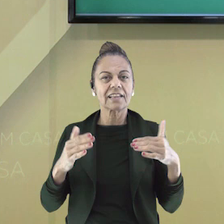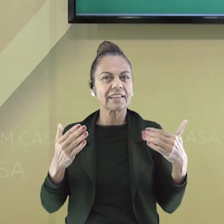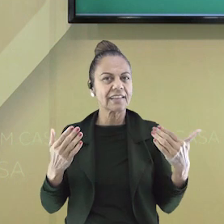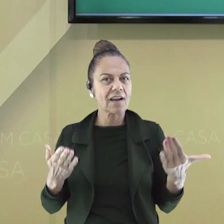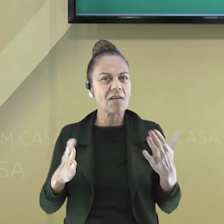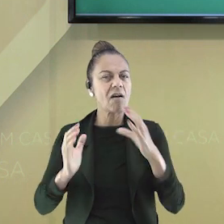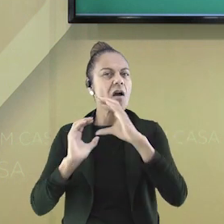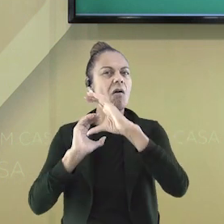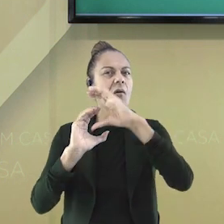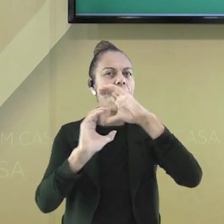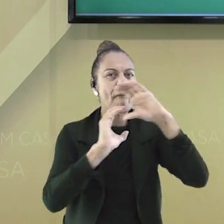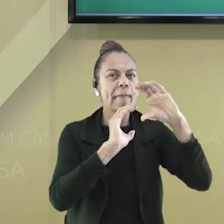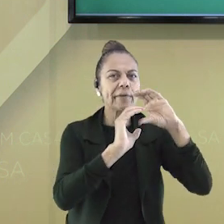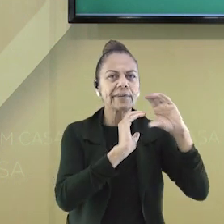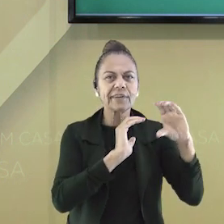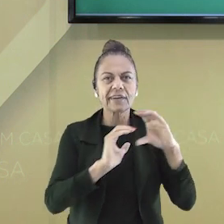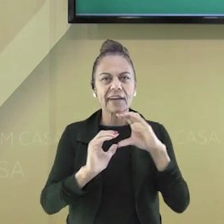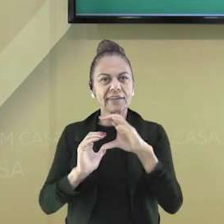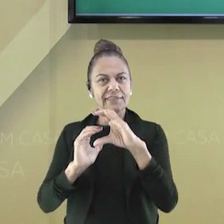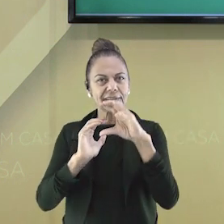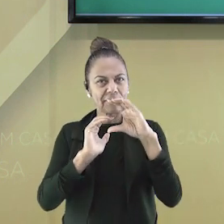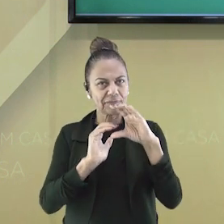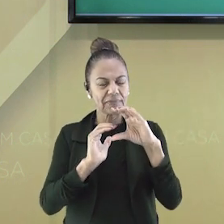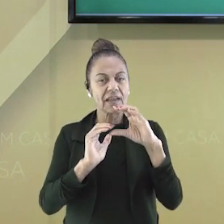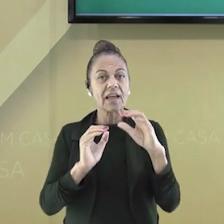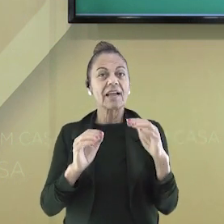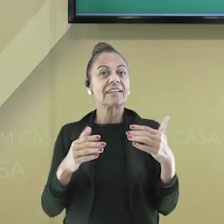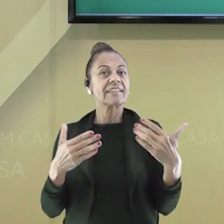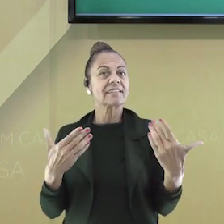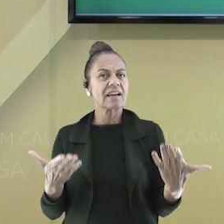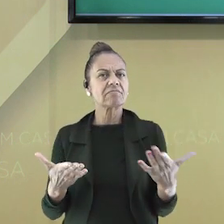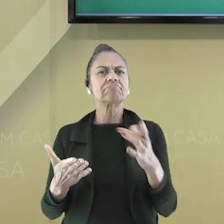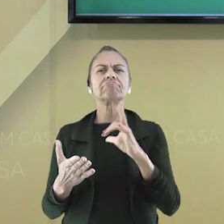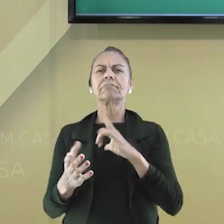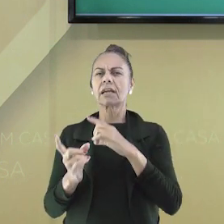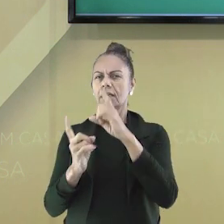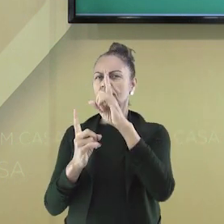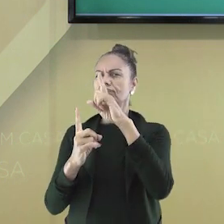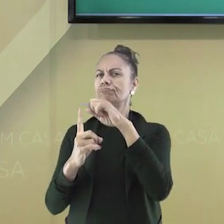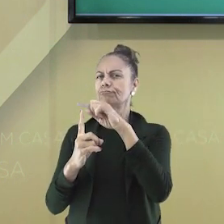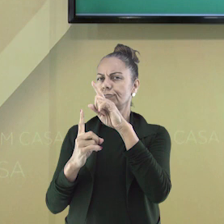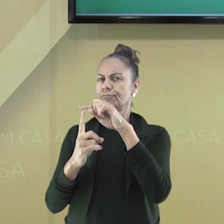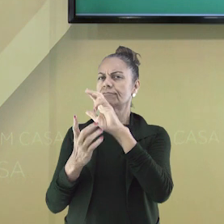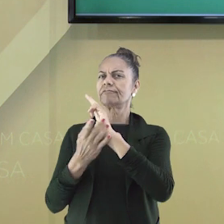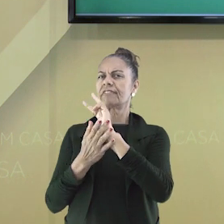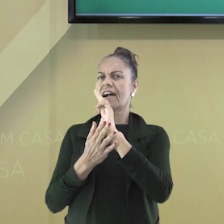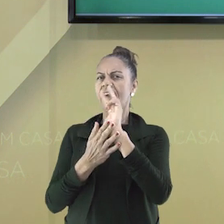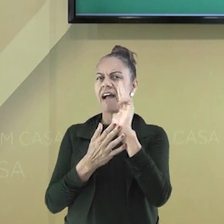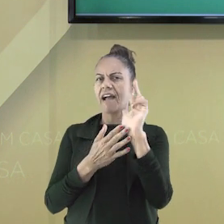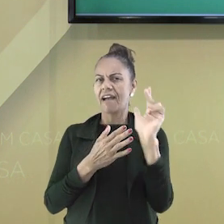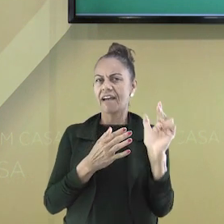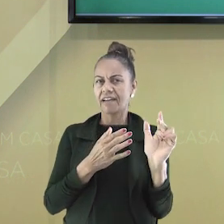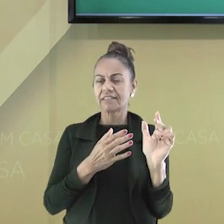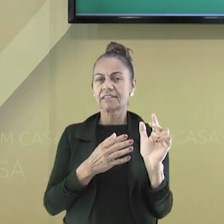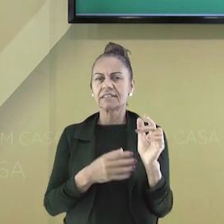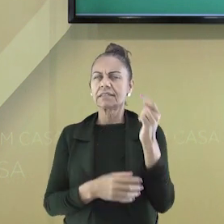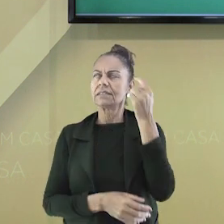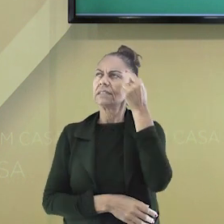falar em comunicar nossas memórias, que tal conhecer diferentes formas de comunicação?